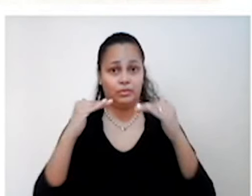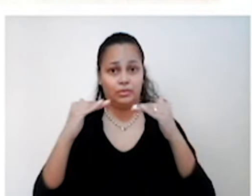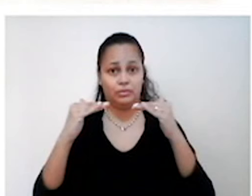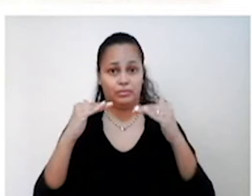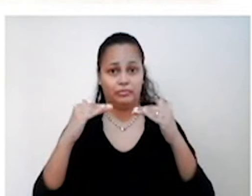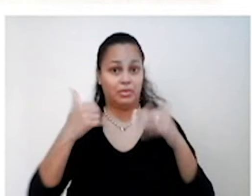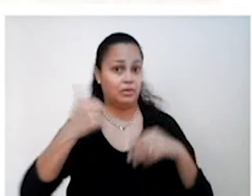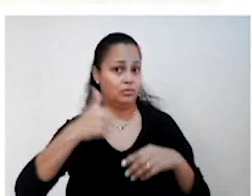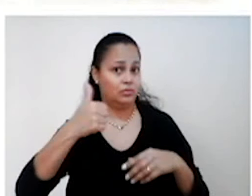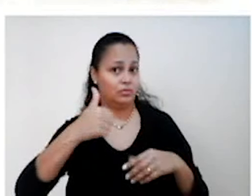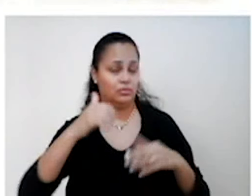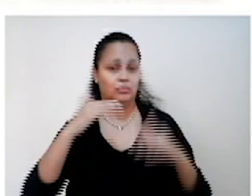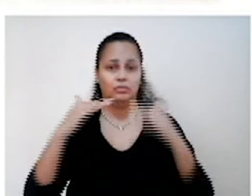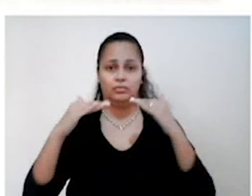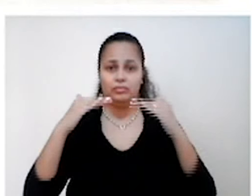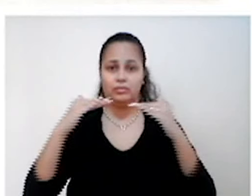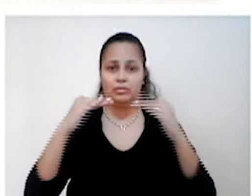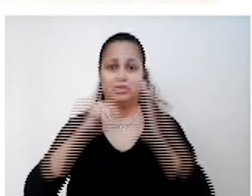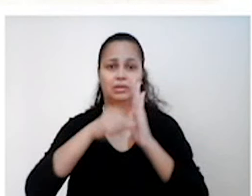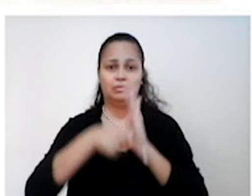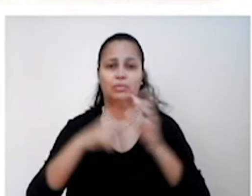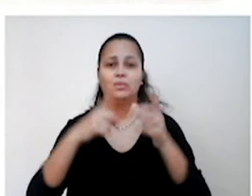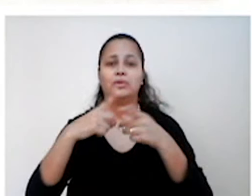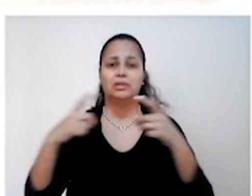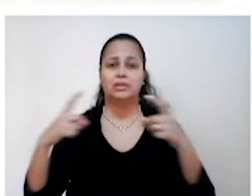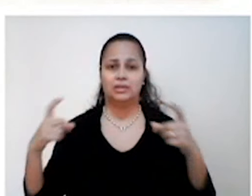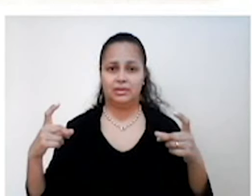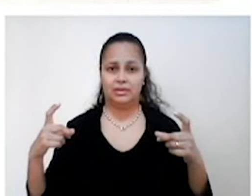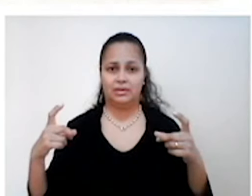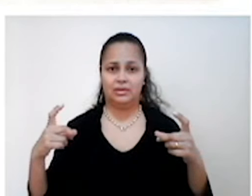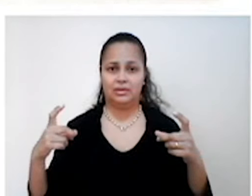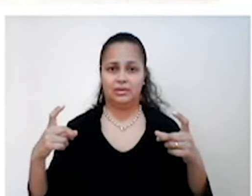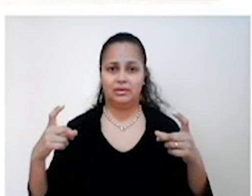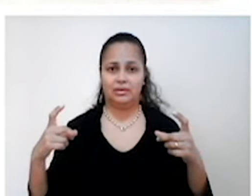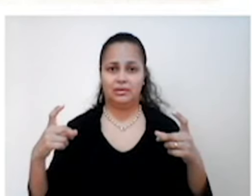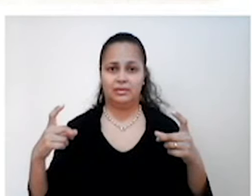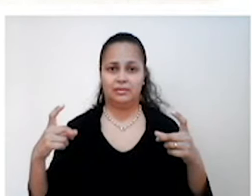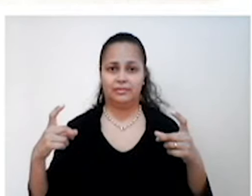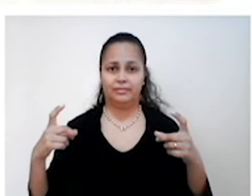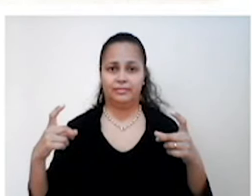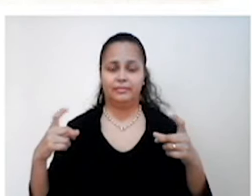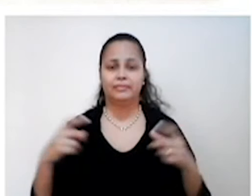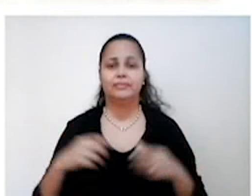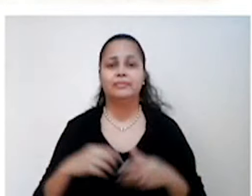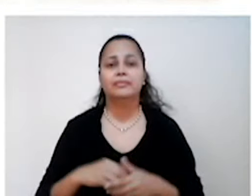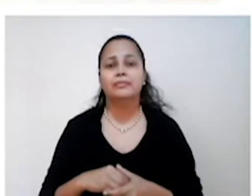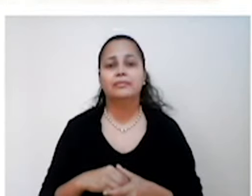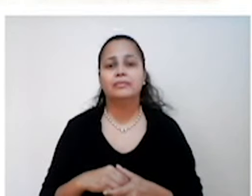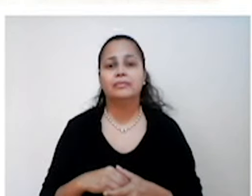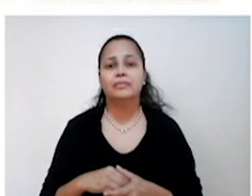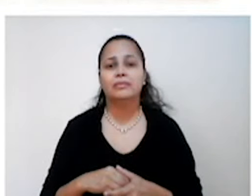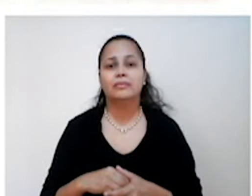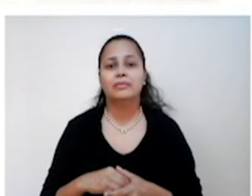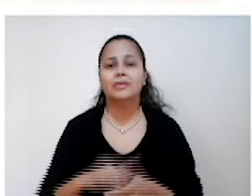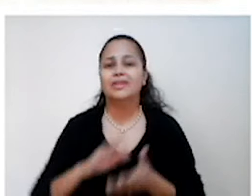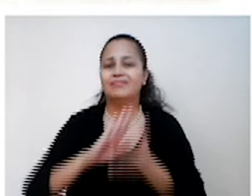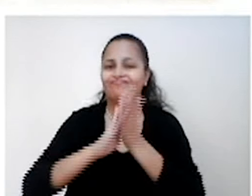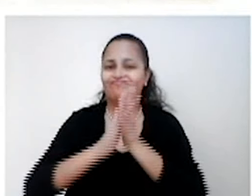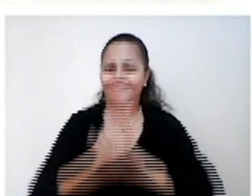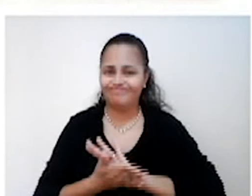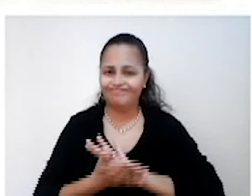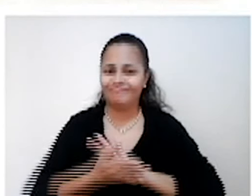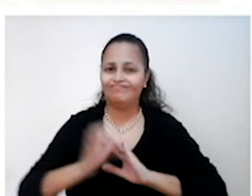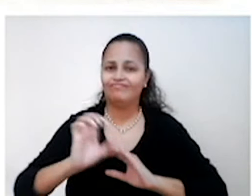nesse pós-guerra, no período de estrago, vamos pensar em um estrago na